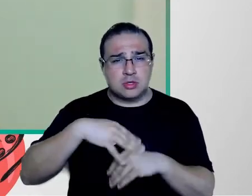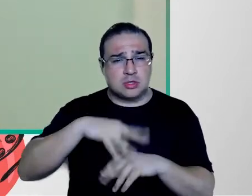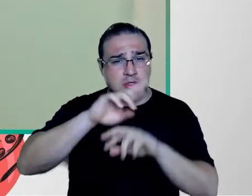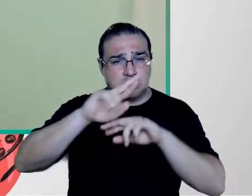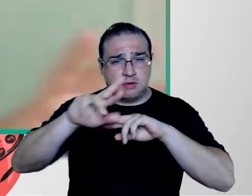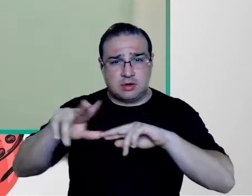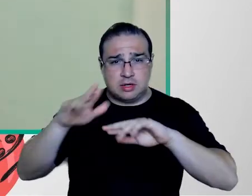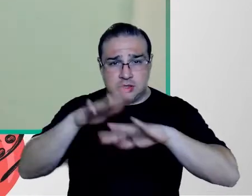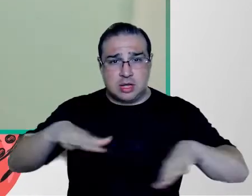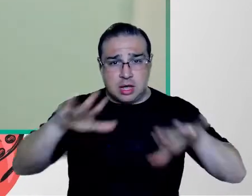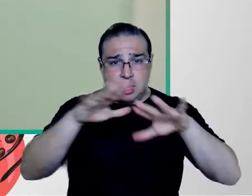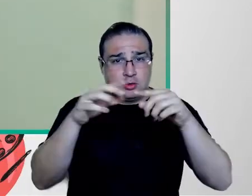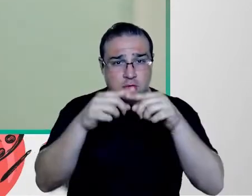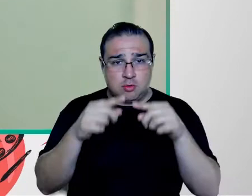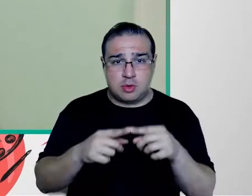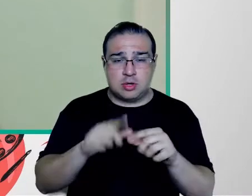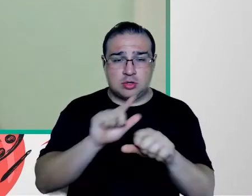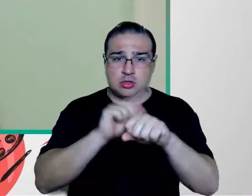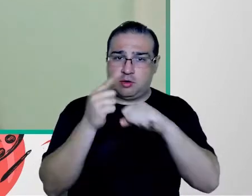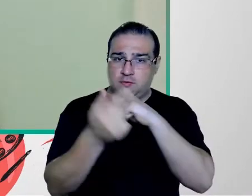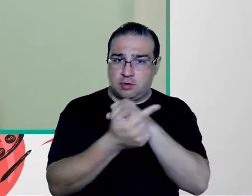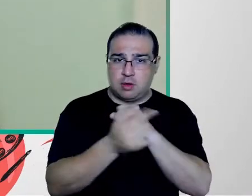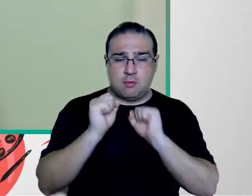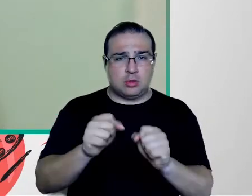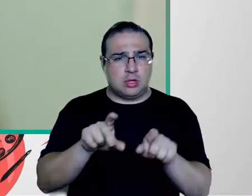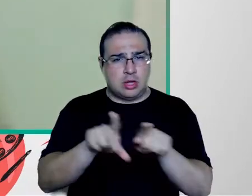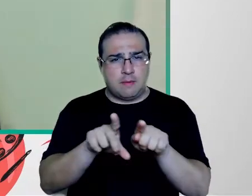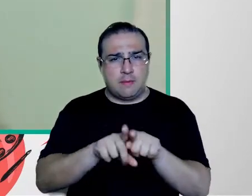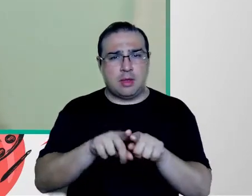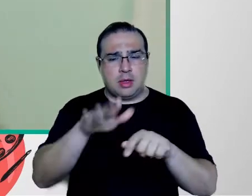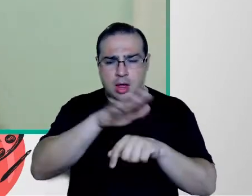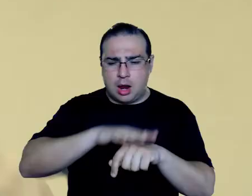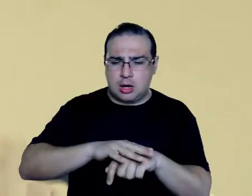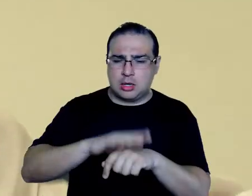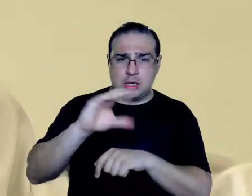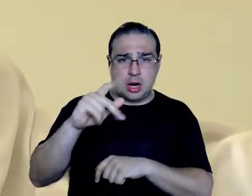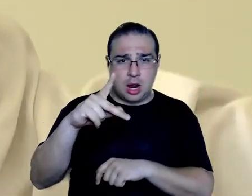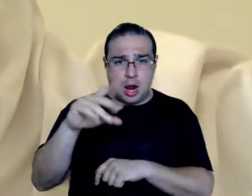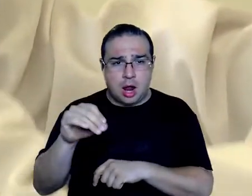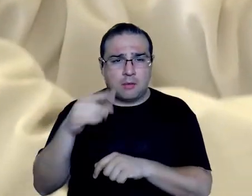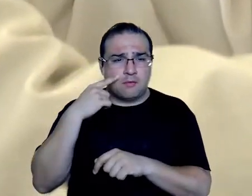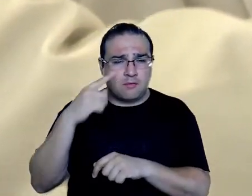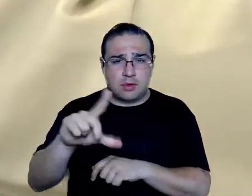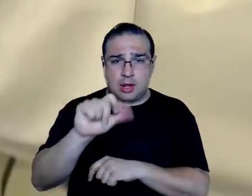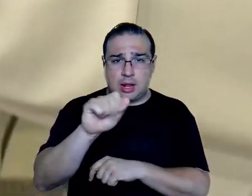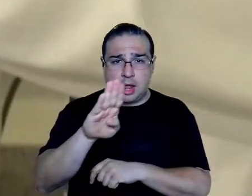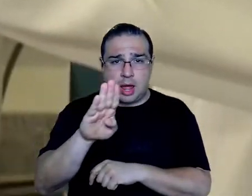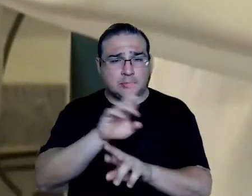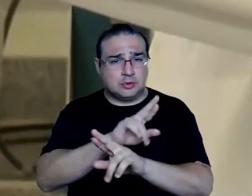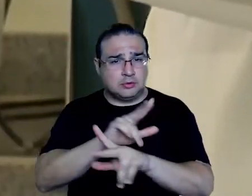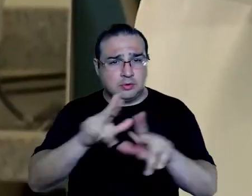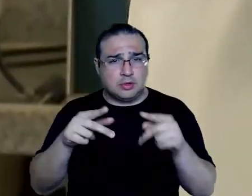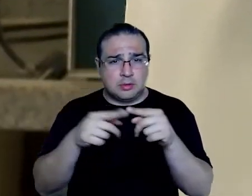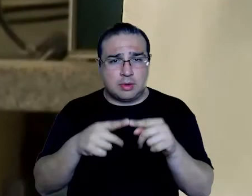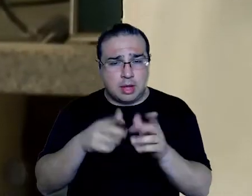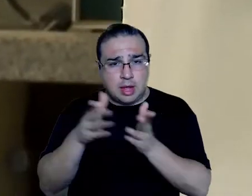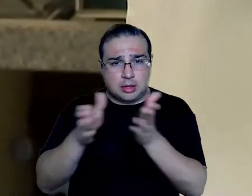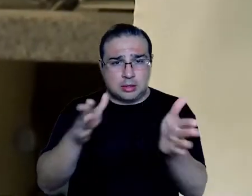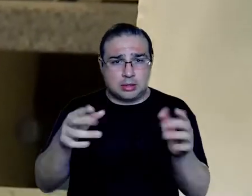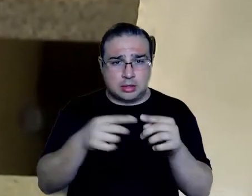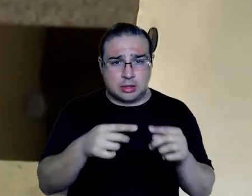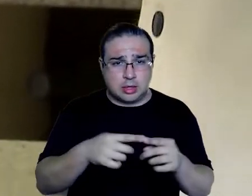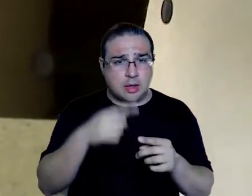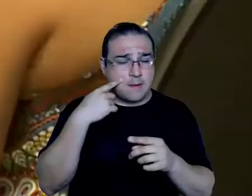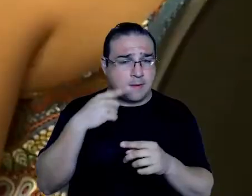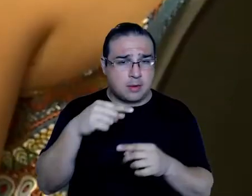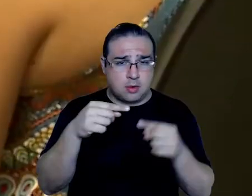diferentes áreas que abrangem a Geografia. Eu pude realizar trabalhos de campo, utilizar diferentes laboratórios e também acesso a uma